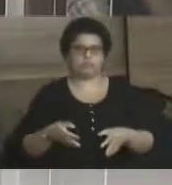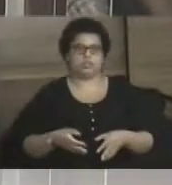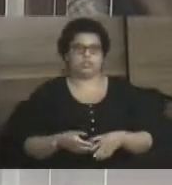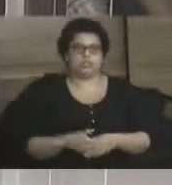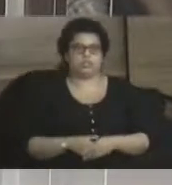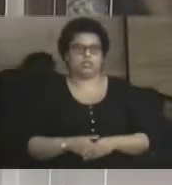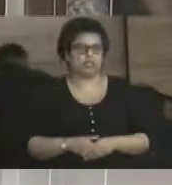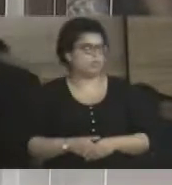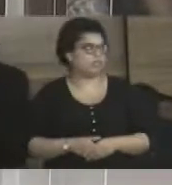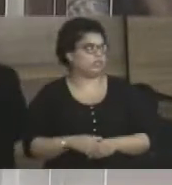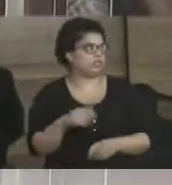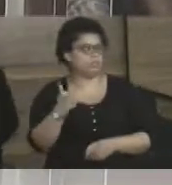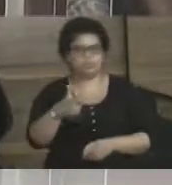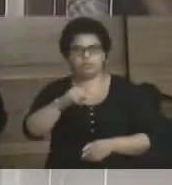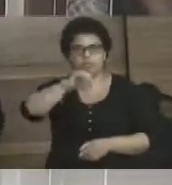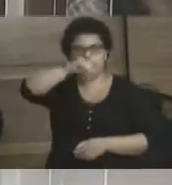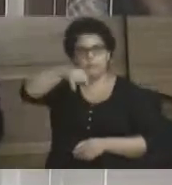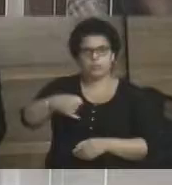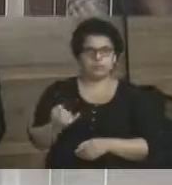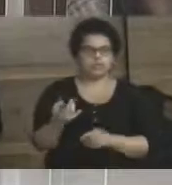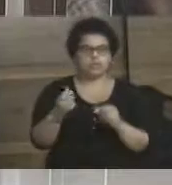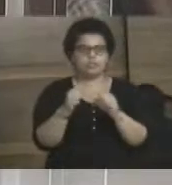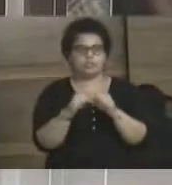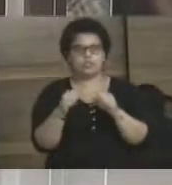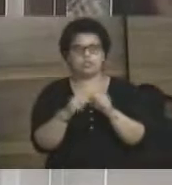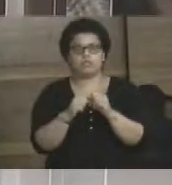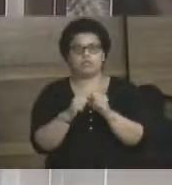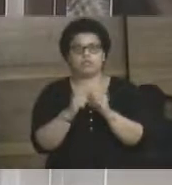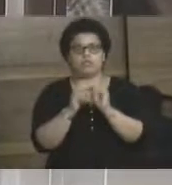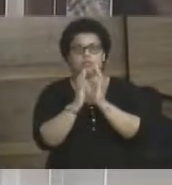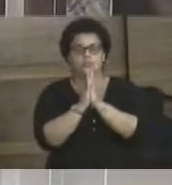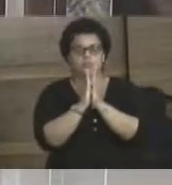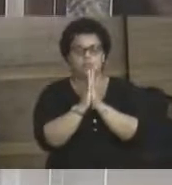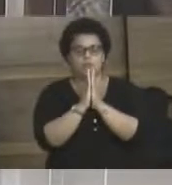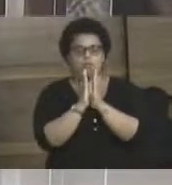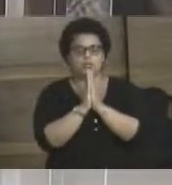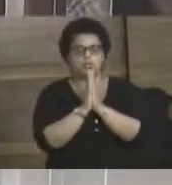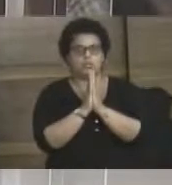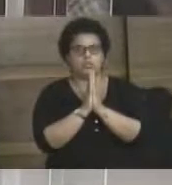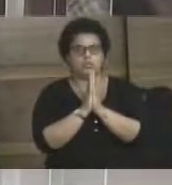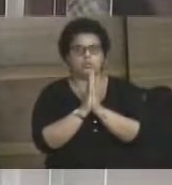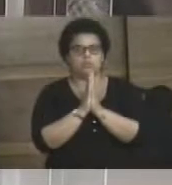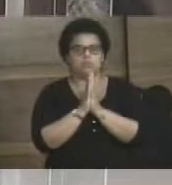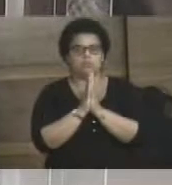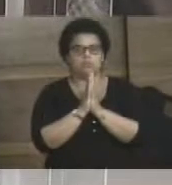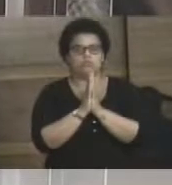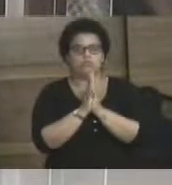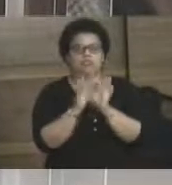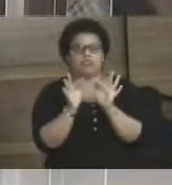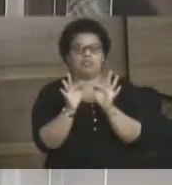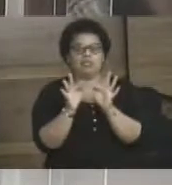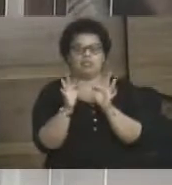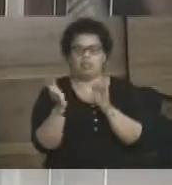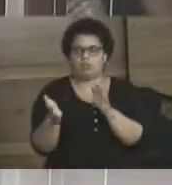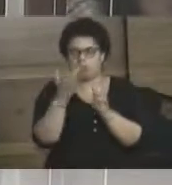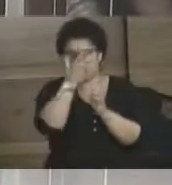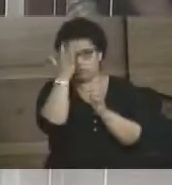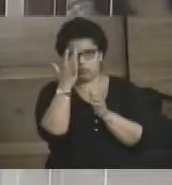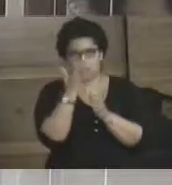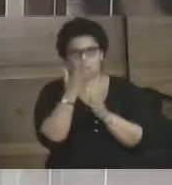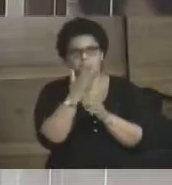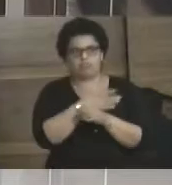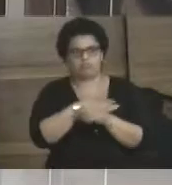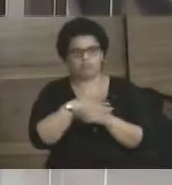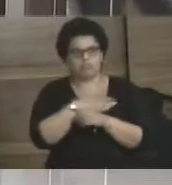não teve a oportunidade de fazer a última homenagem, de prestar a última homenagem ao seu ente querido. Então, aqui, eu fico, o meu